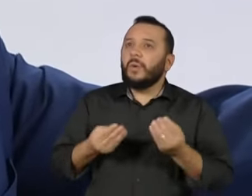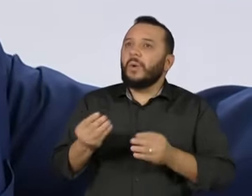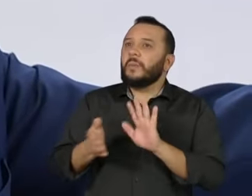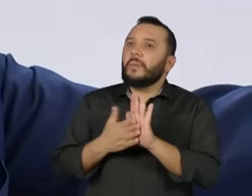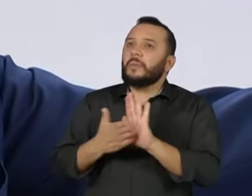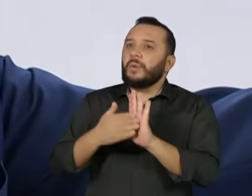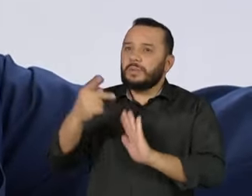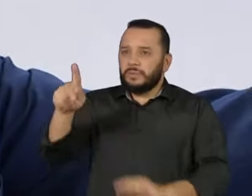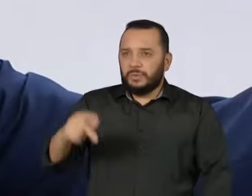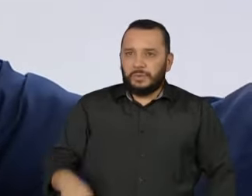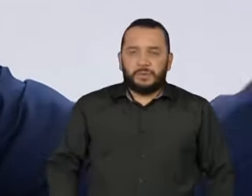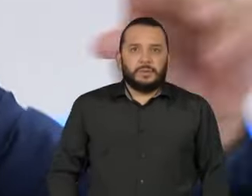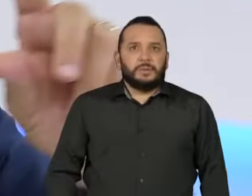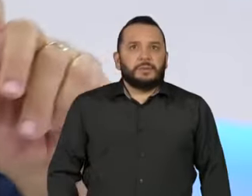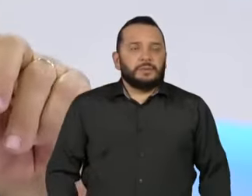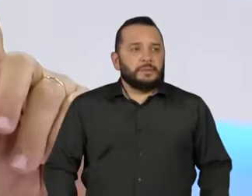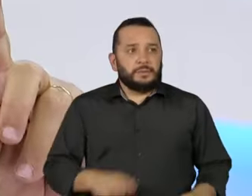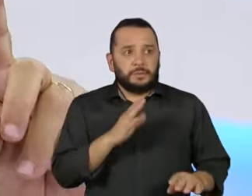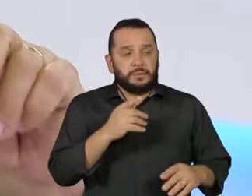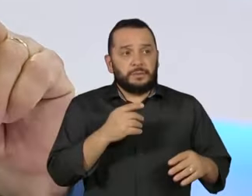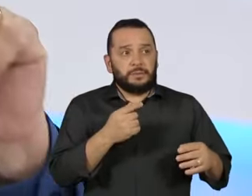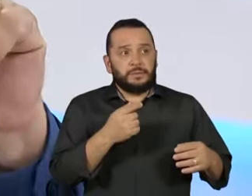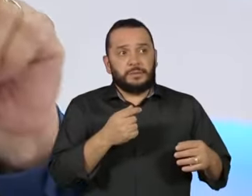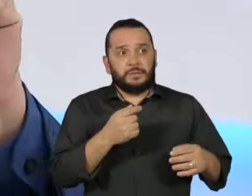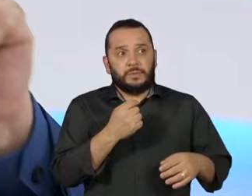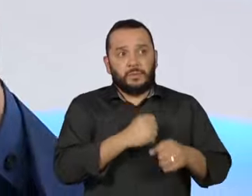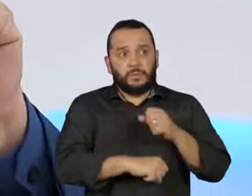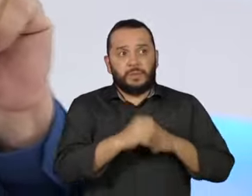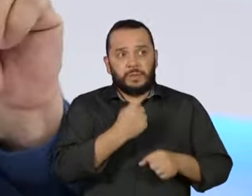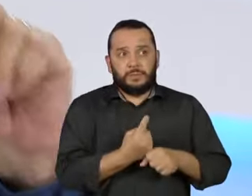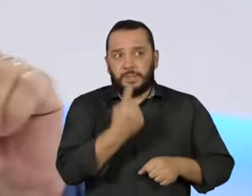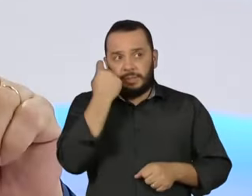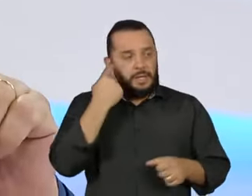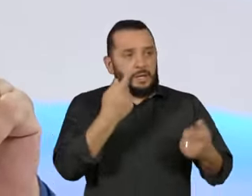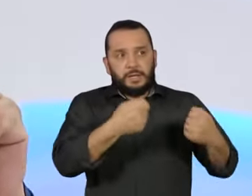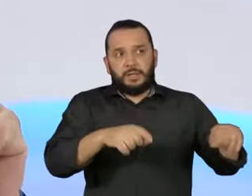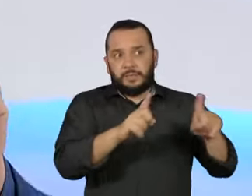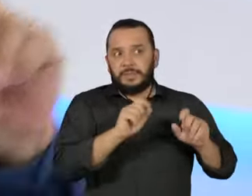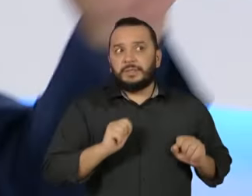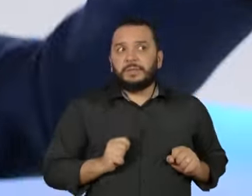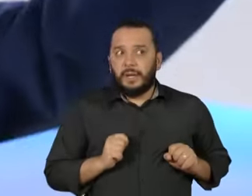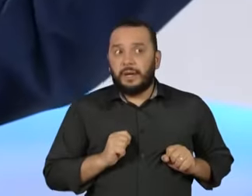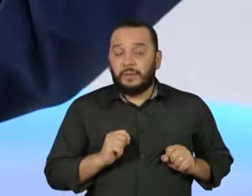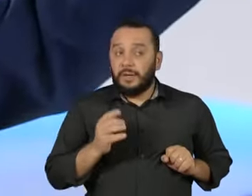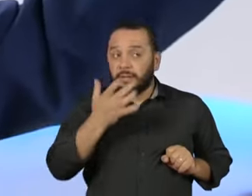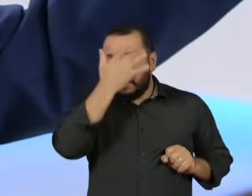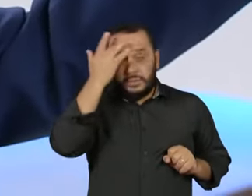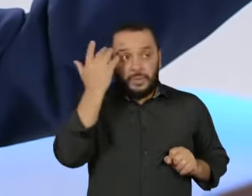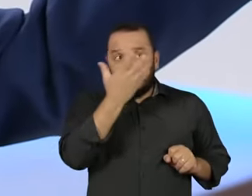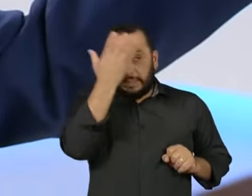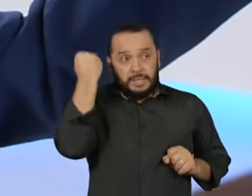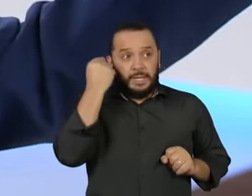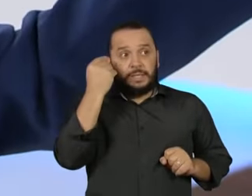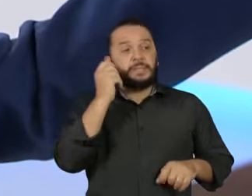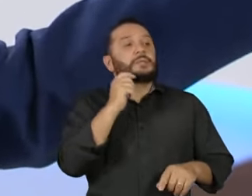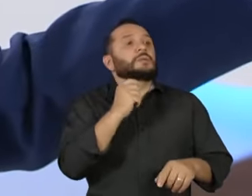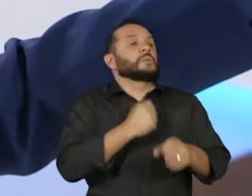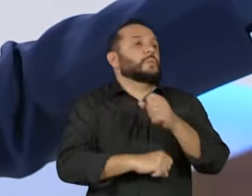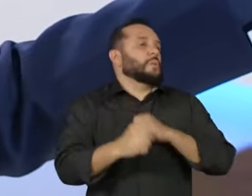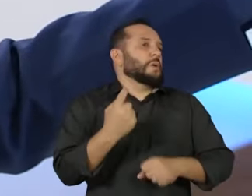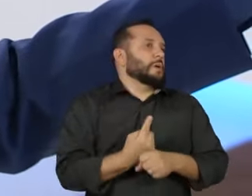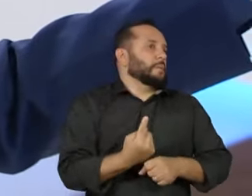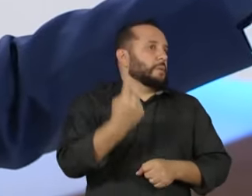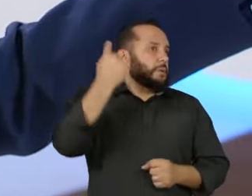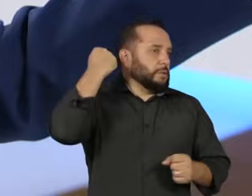Primeiro, assim, não precisava o ano passado, vou falar uma coisa aqui que as pessoas se esquecem rápido. O ano passado, quando